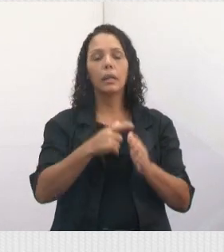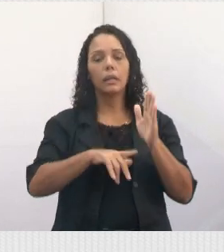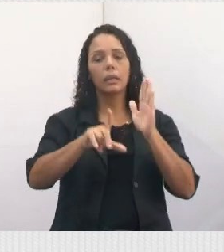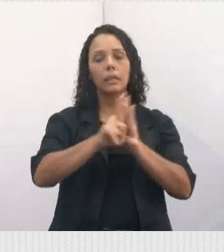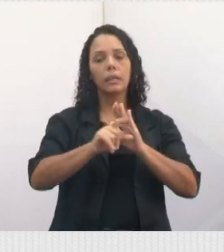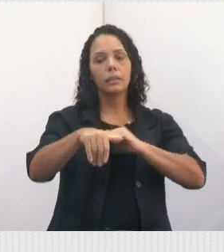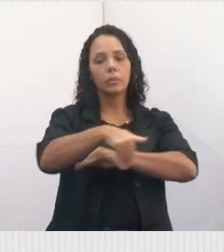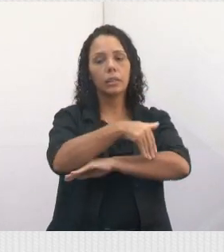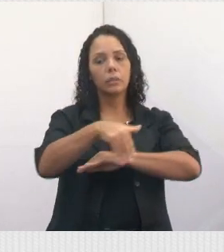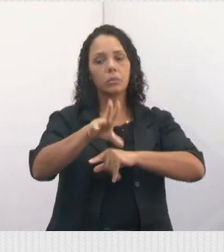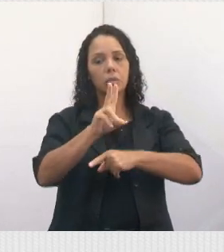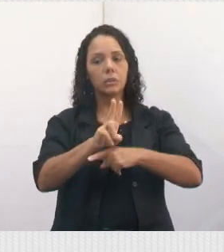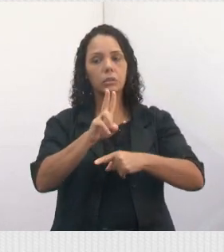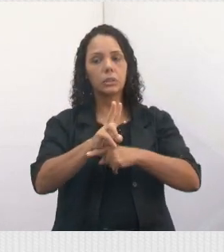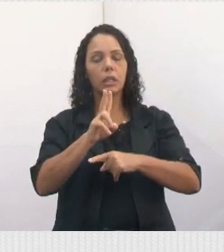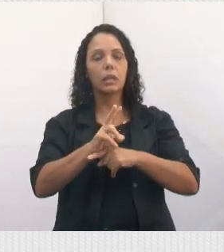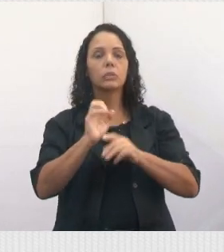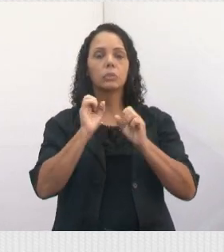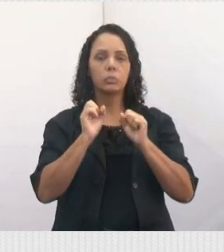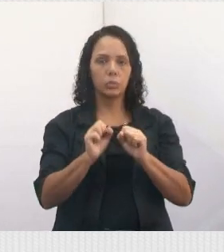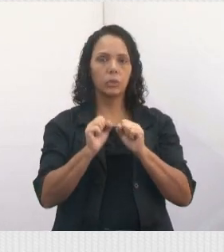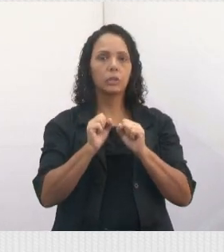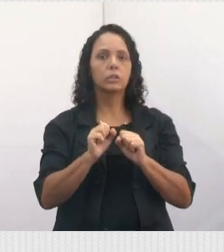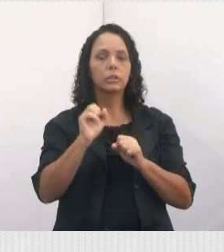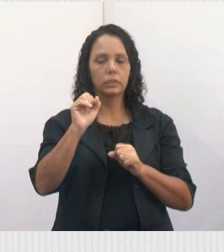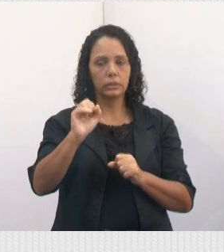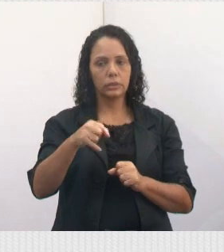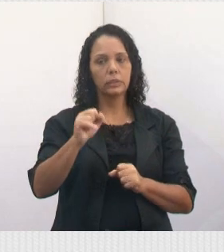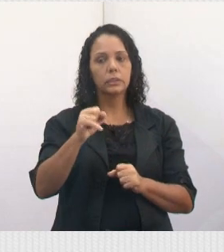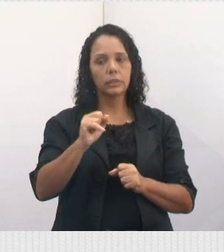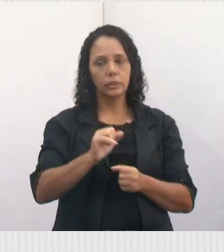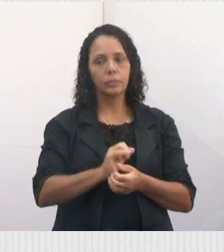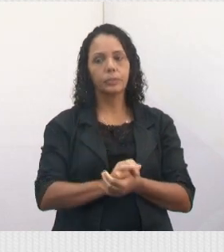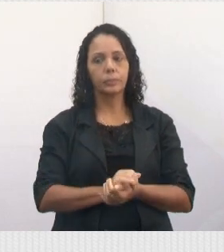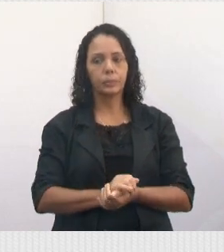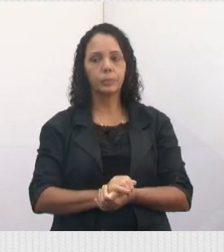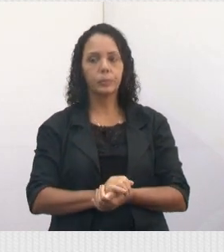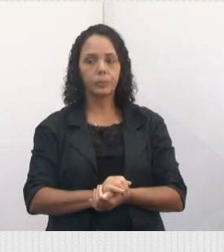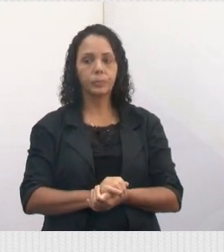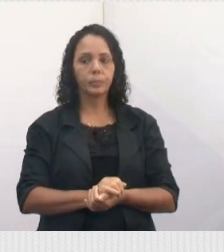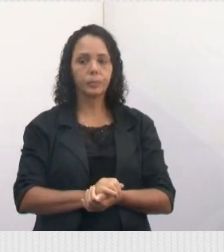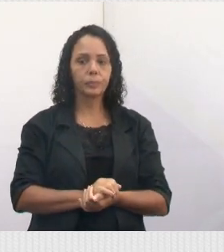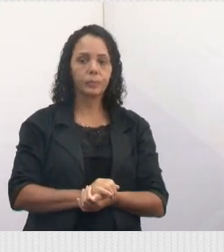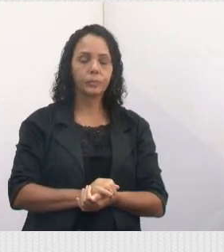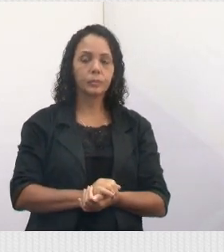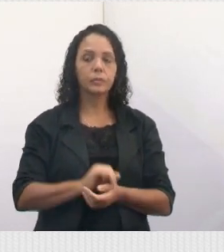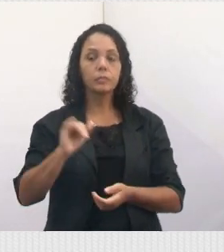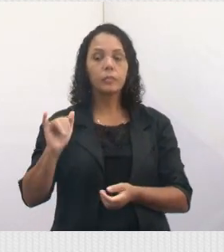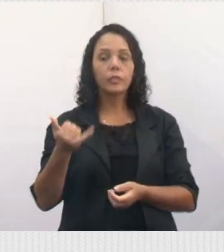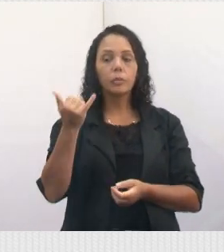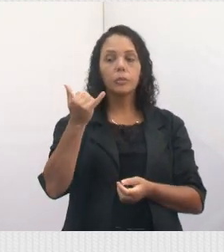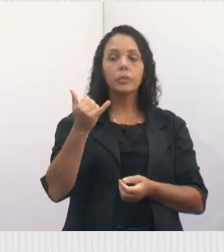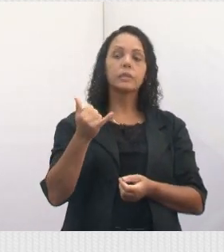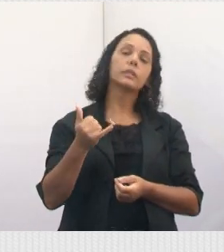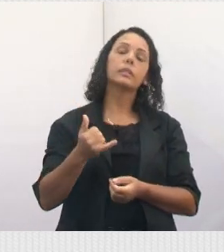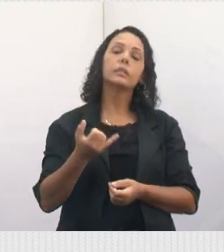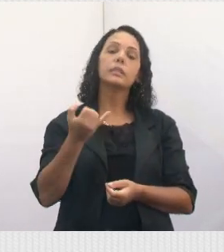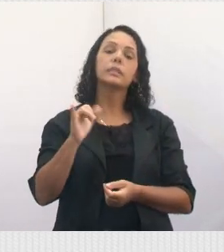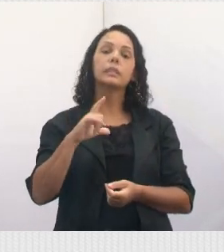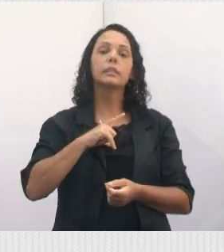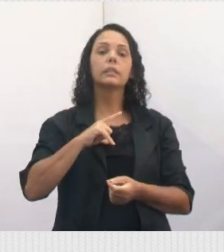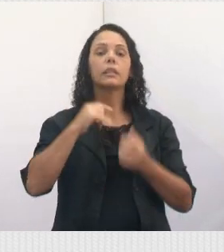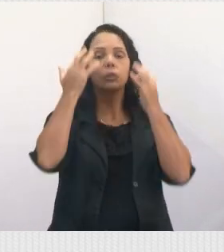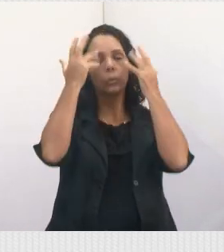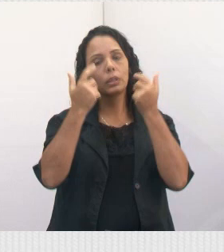ele pode estar, sim, morando na rua sob tutela de uma pessoa responsável por ele. E aproveitando, gente, quem tem um animalzinho que